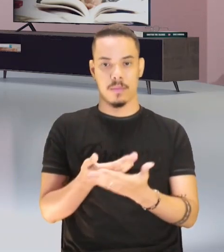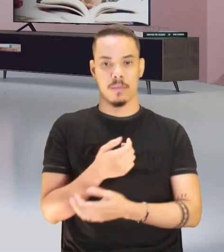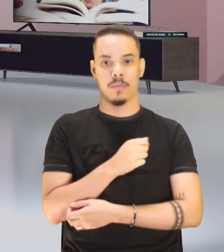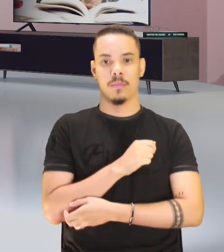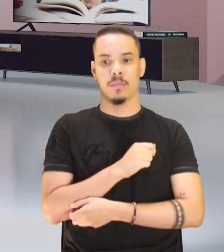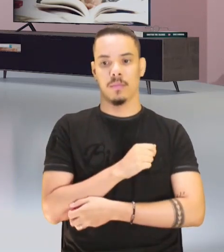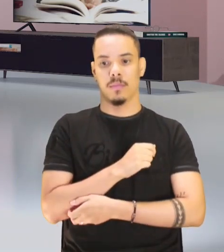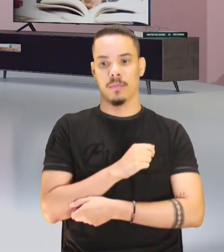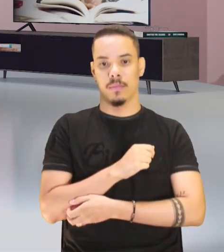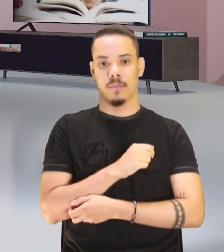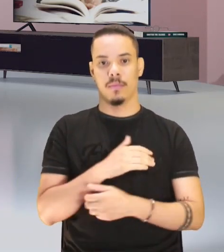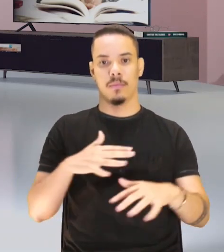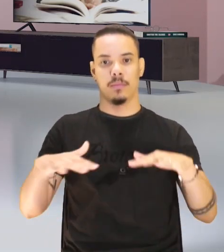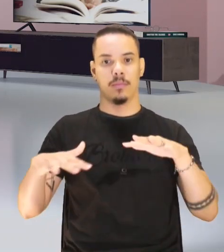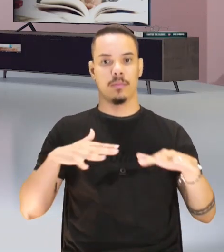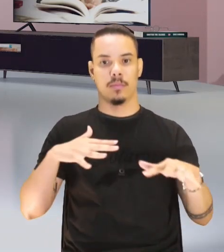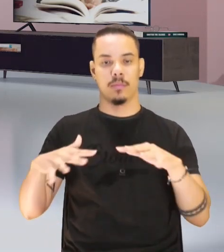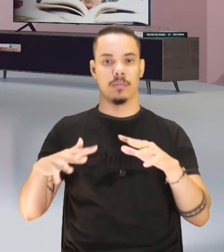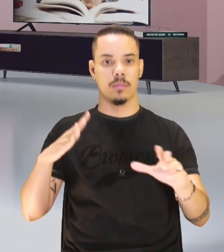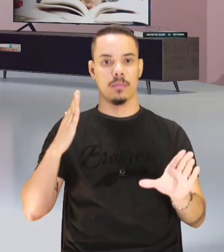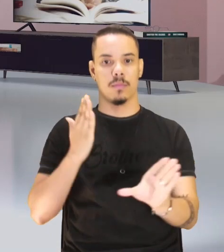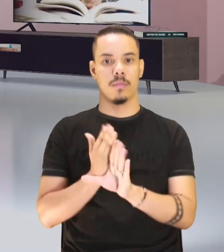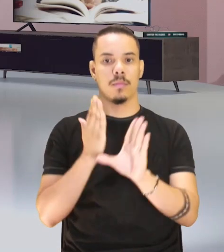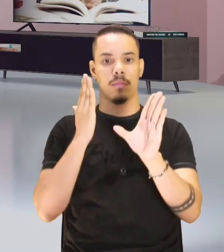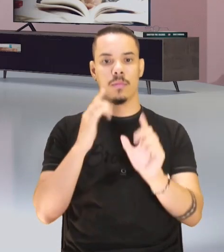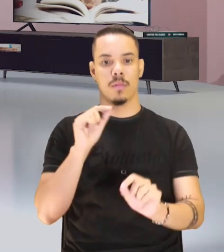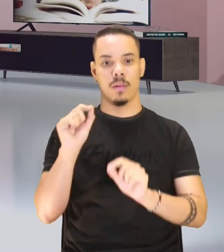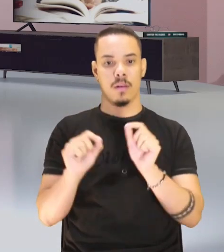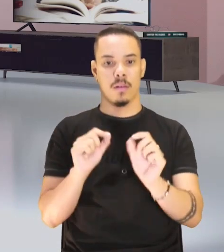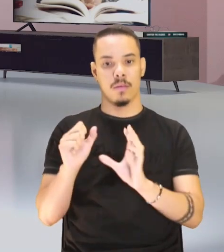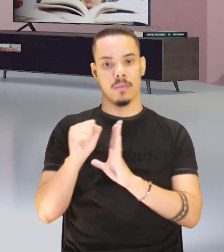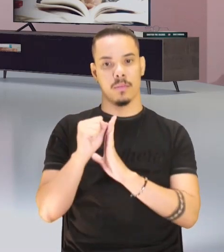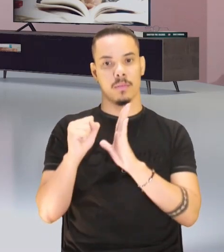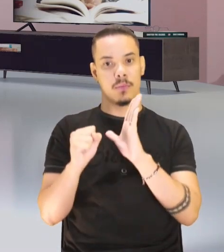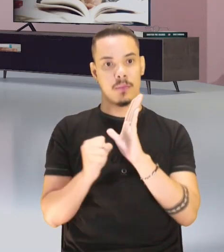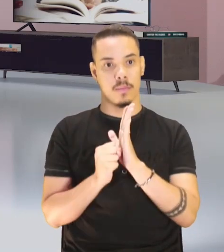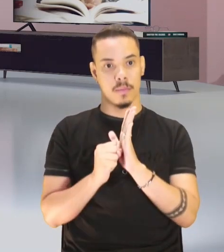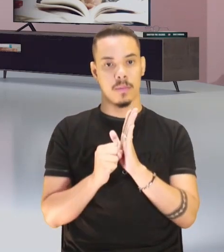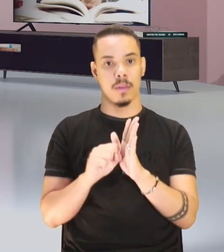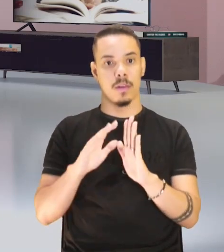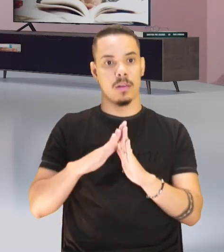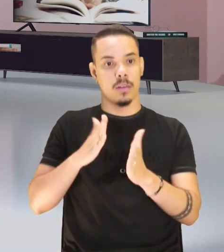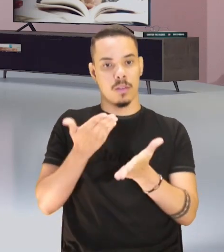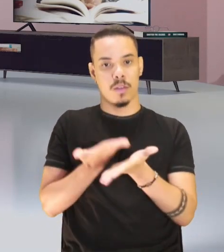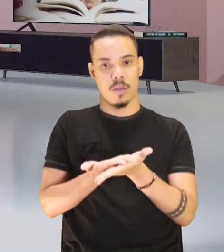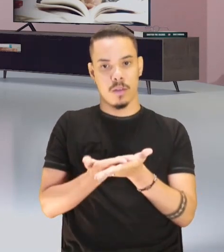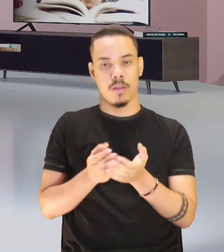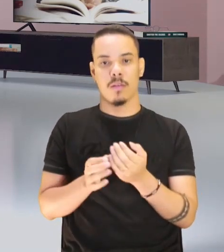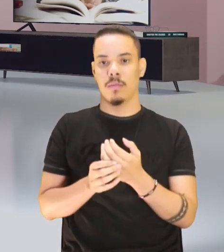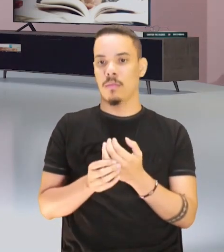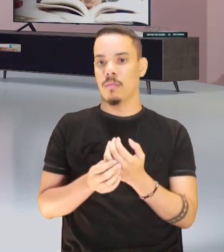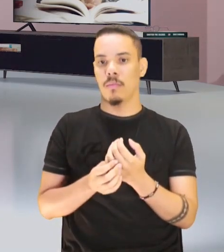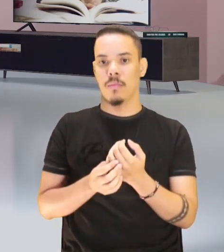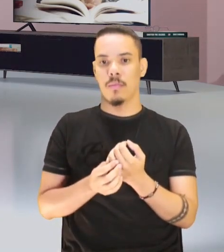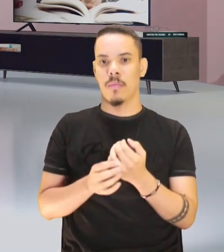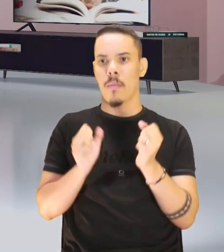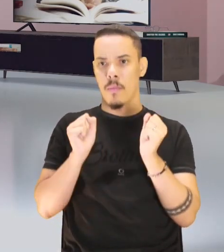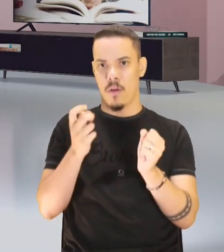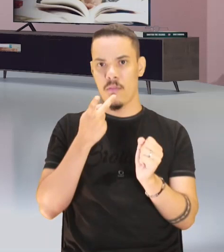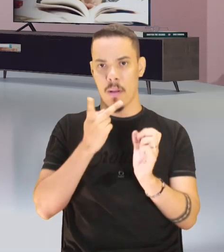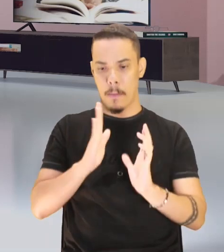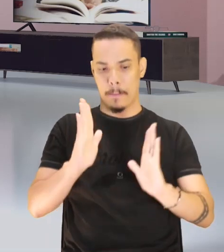em movimentos, a partir dos séculos, né, Márcia? As escolas, a gente fala escola, pode falar